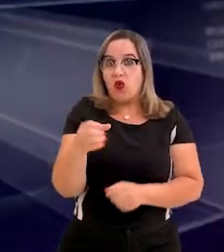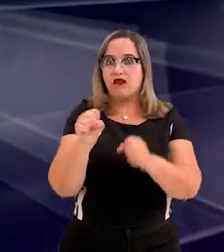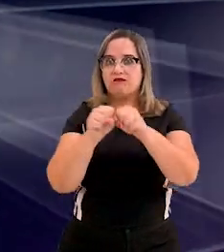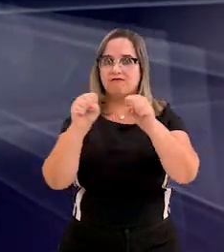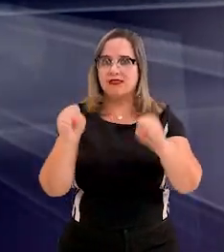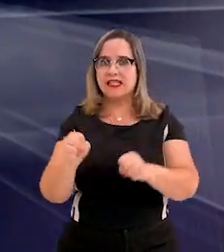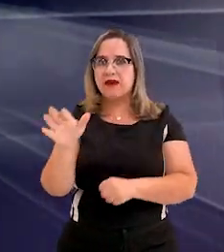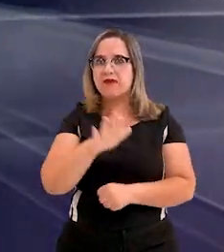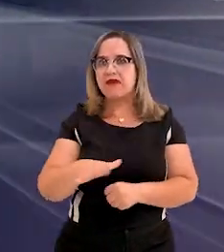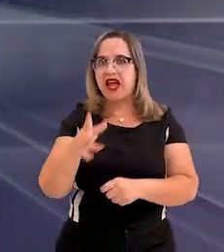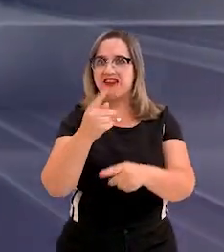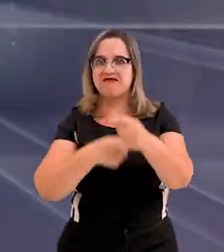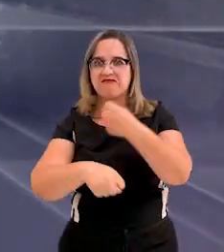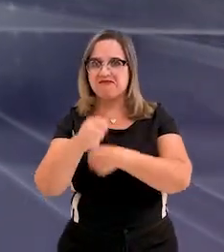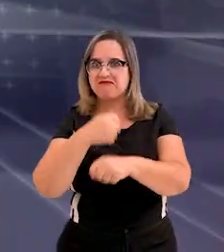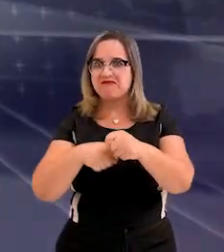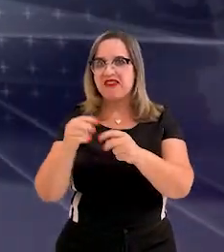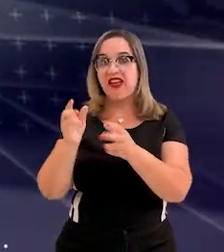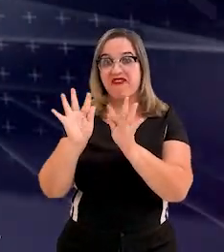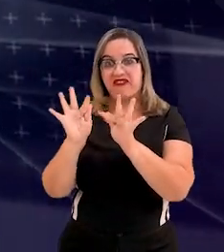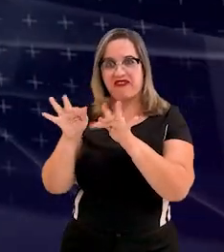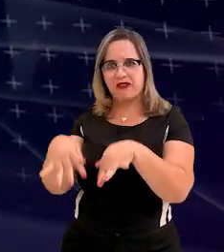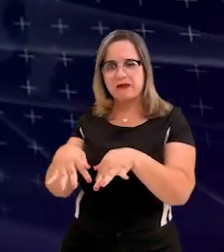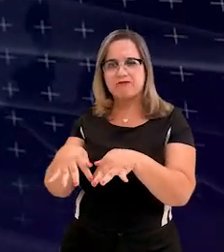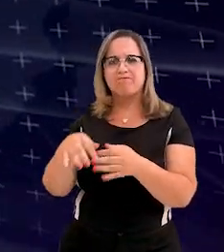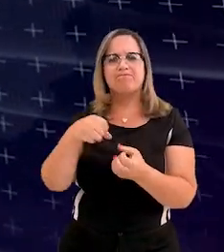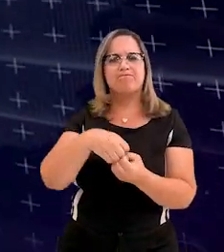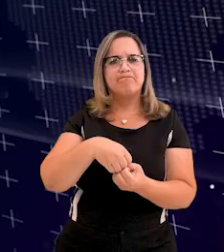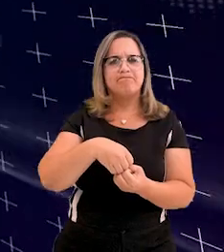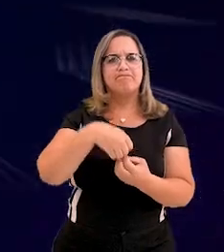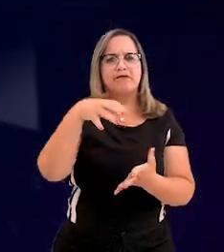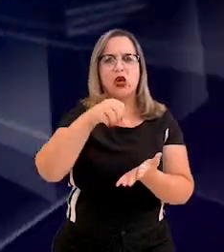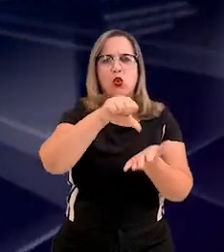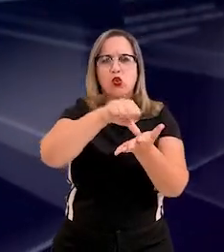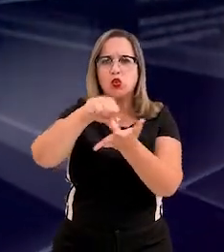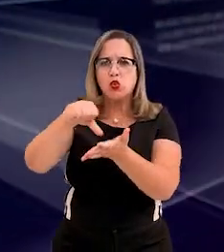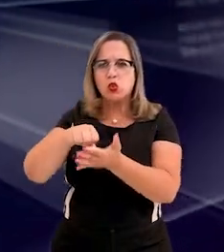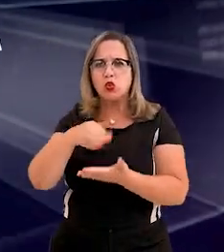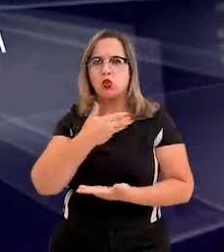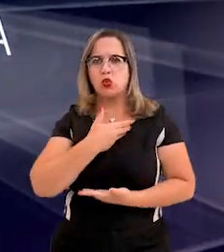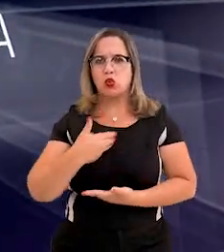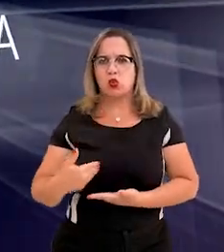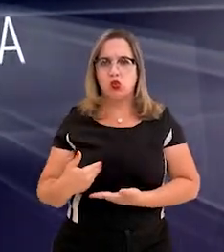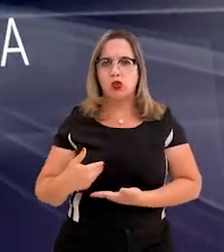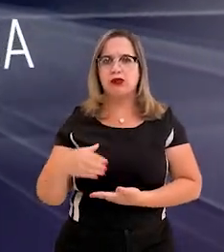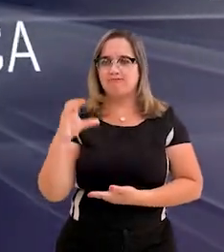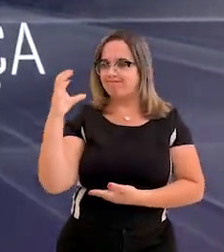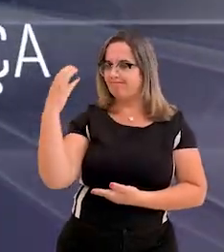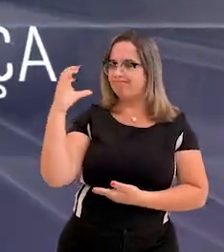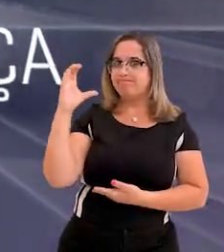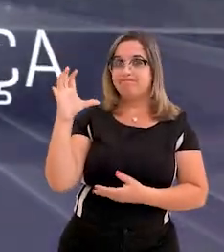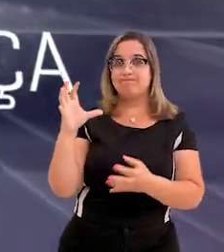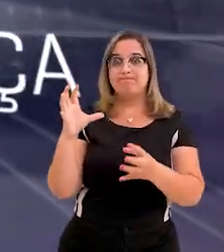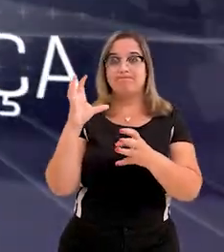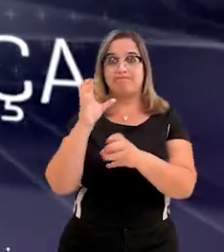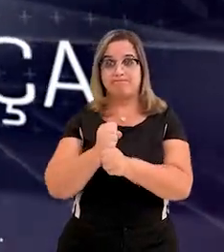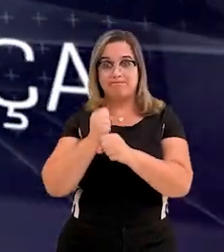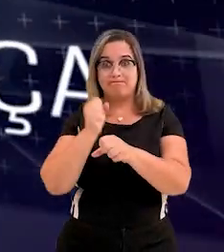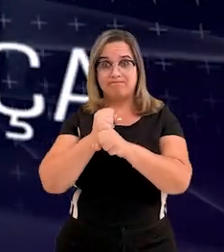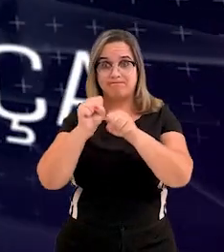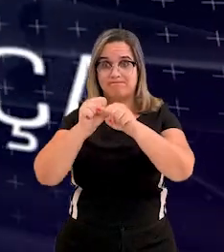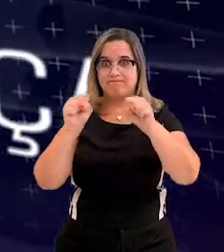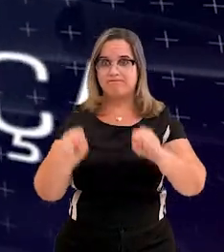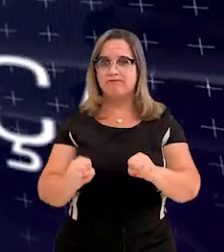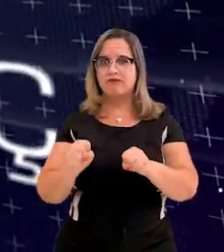para a área administrativa e finalística, criação do Núcleo de Governança e Ciência de Dados,